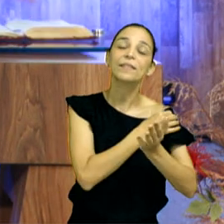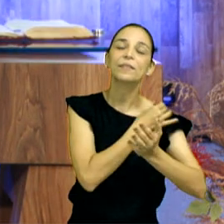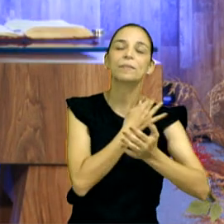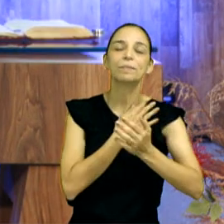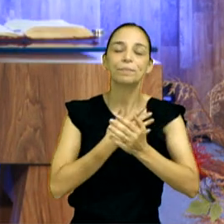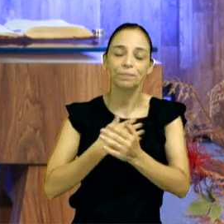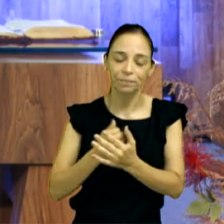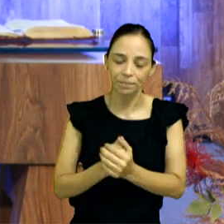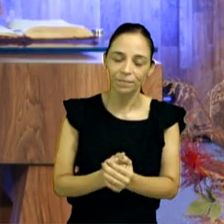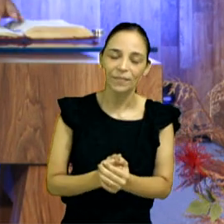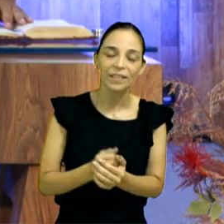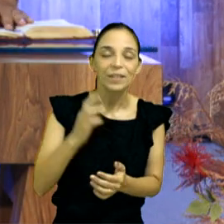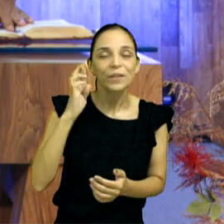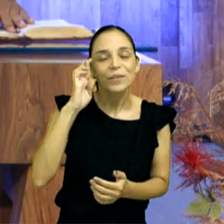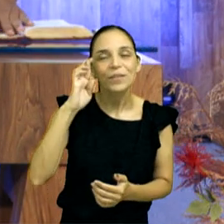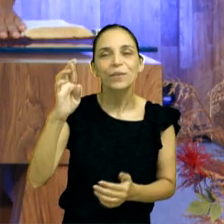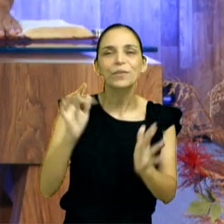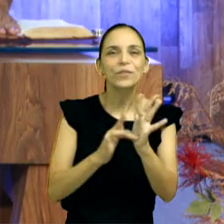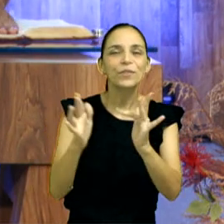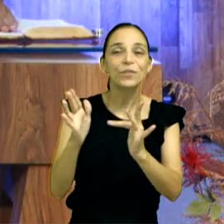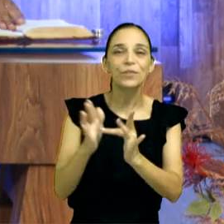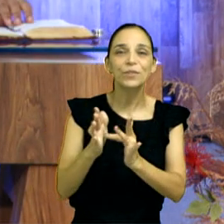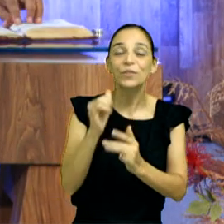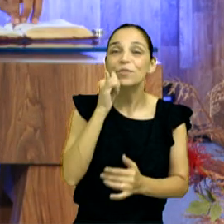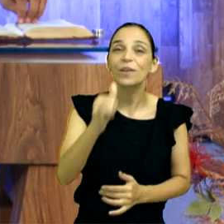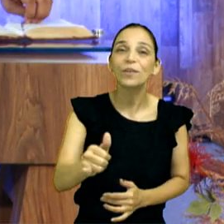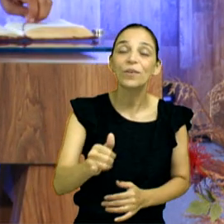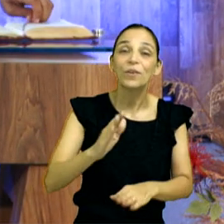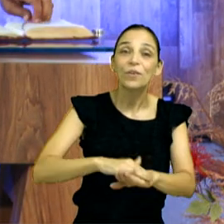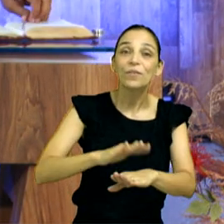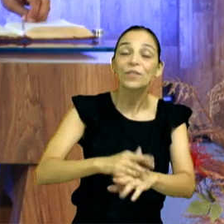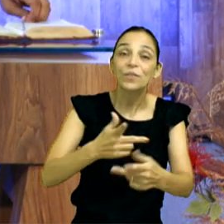Senhor Jesus disse, eis que faço novas, todas as coisas,